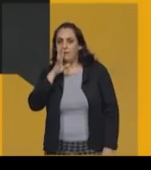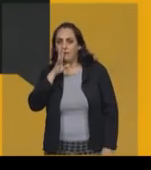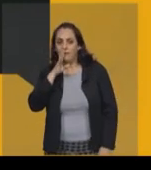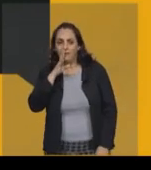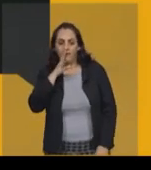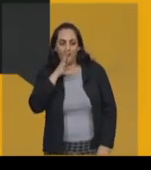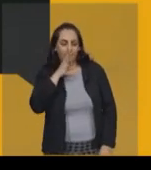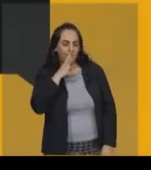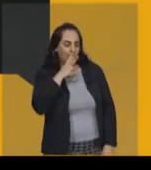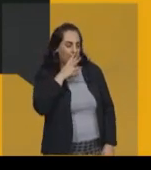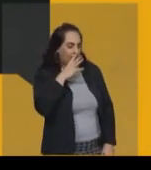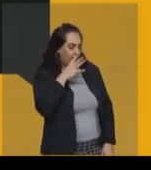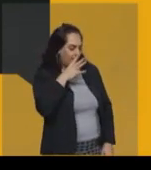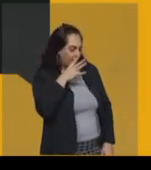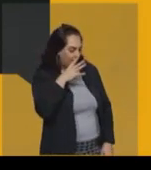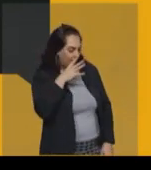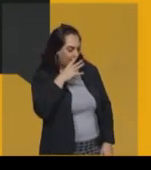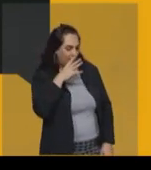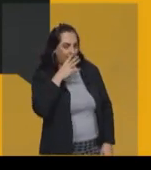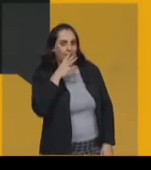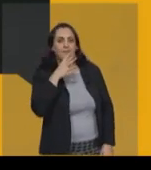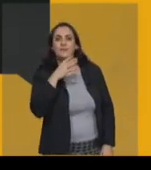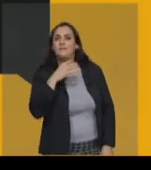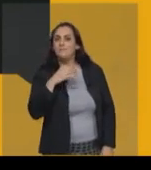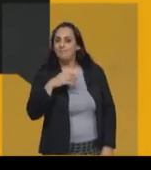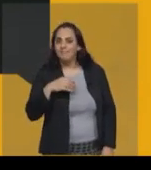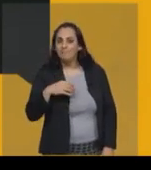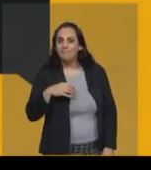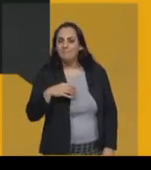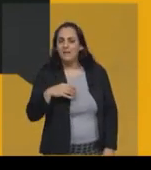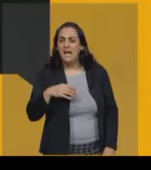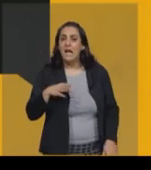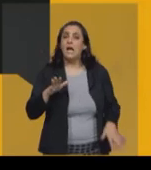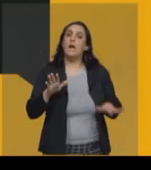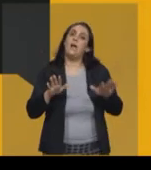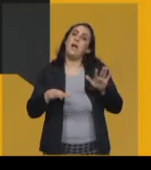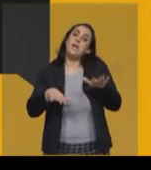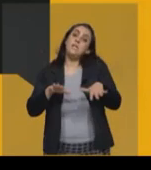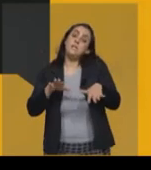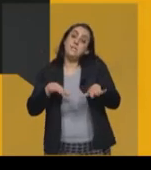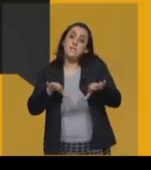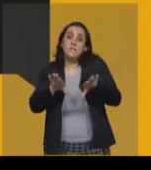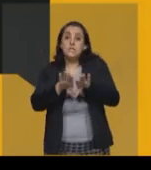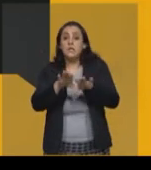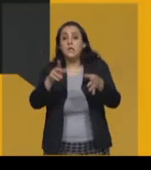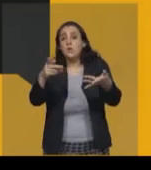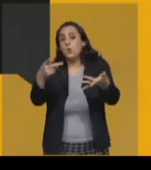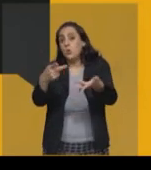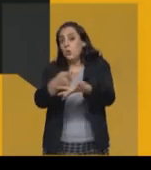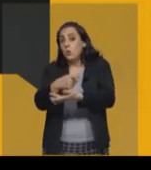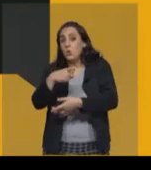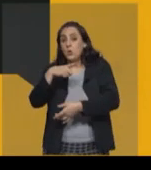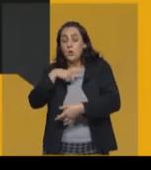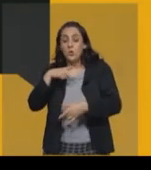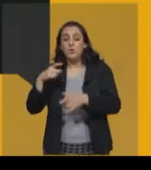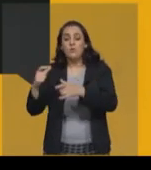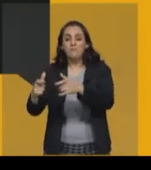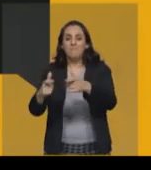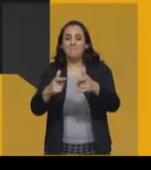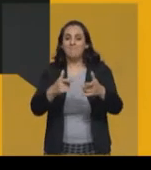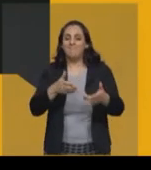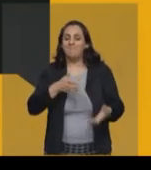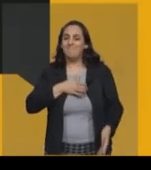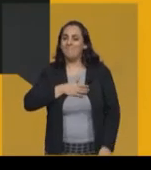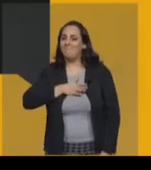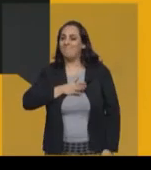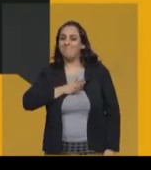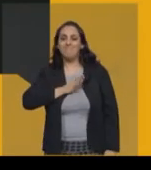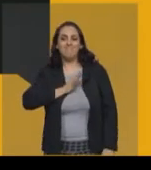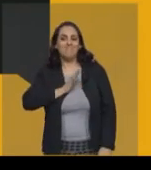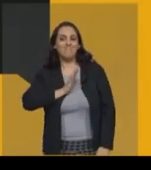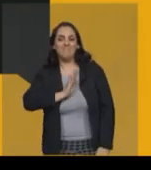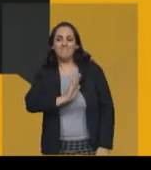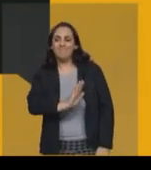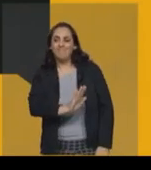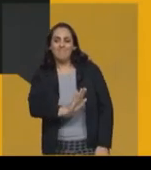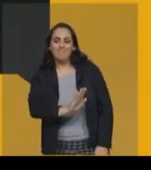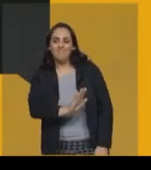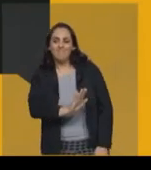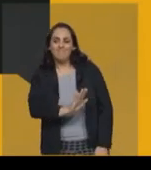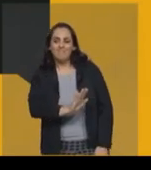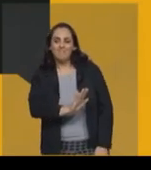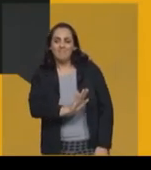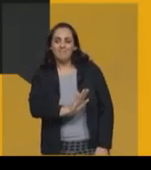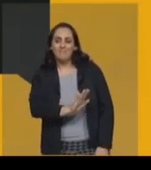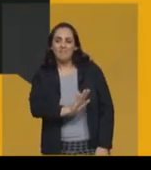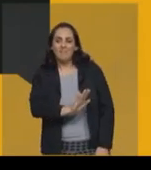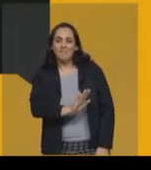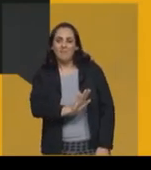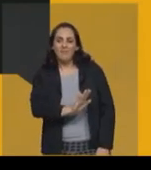Quais são os locais onde eu moro que eu não gosto? Há locais onde eu moro, na minha cidade ou na minha